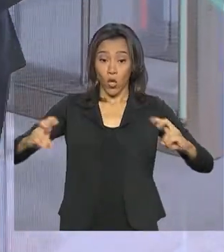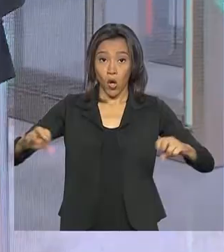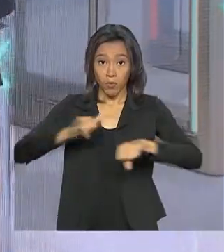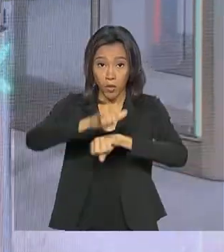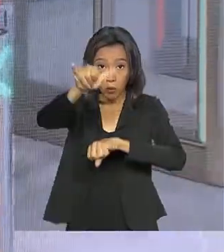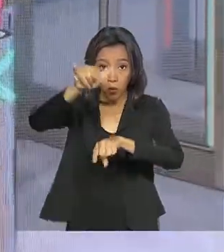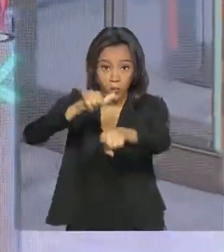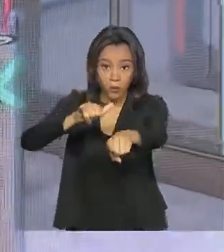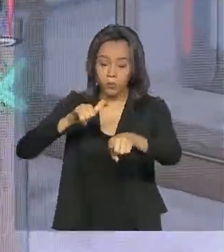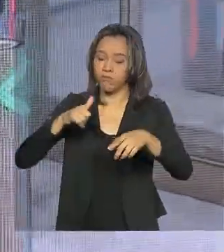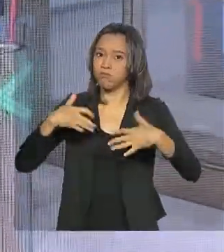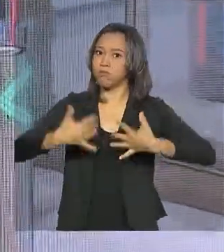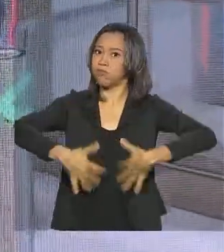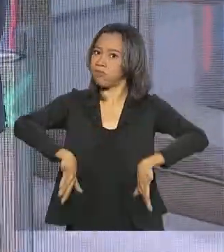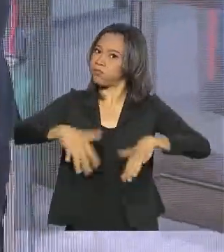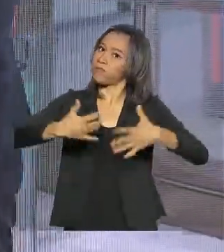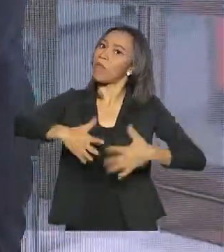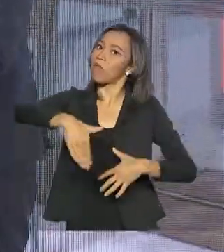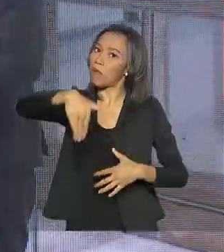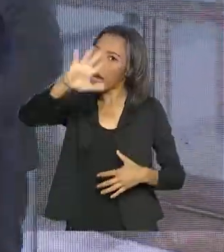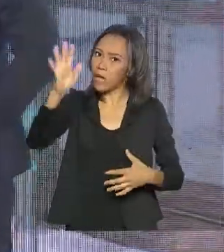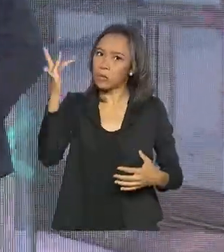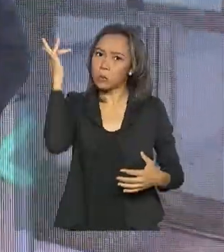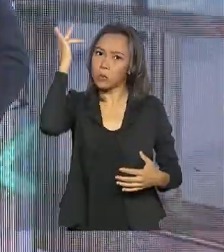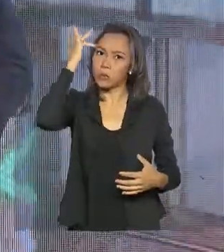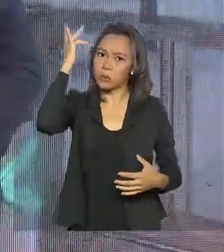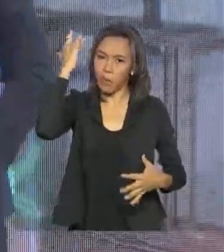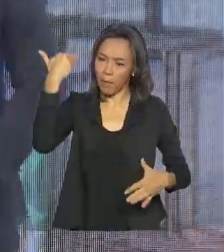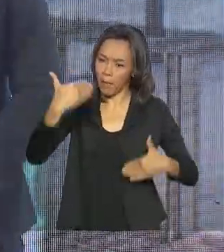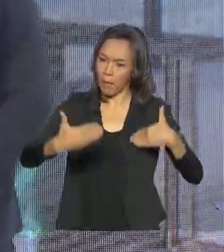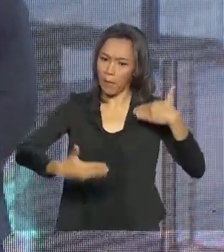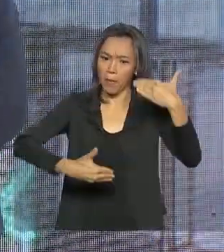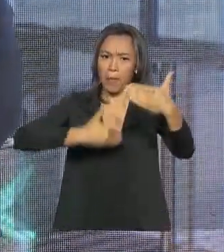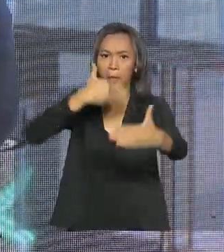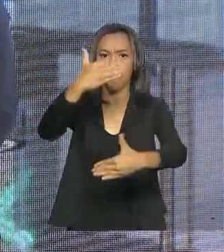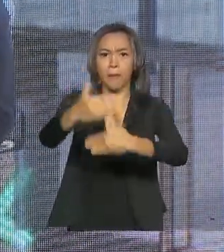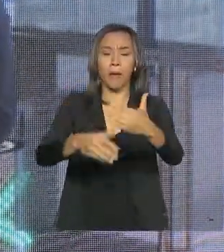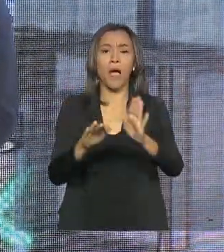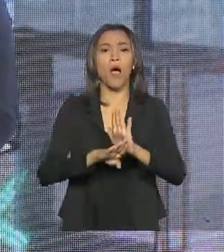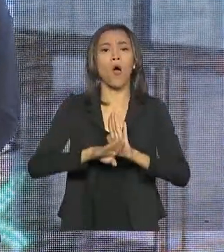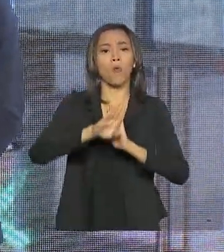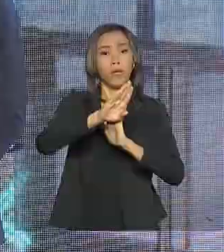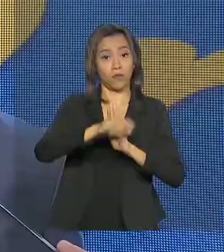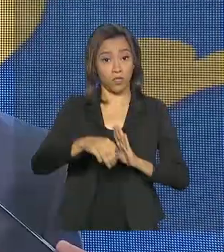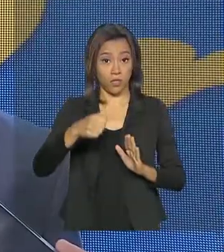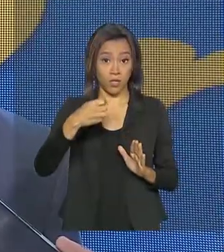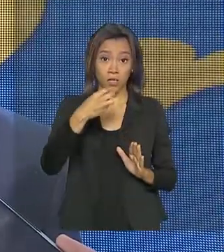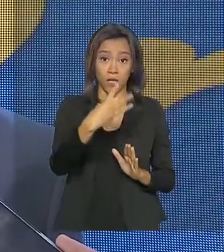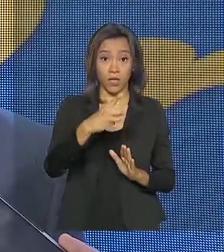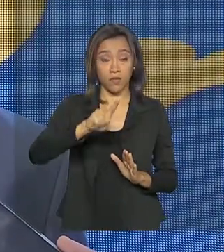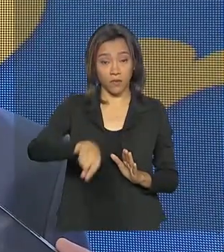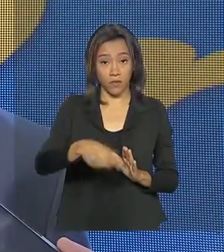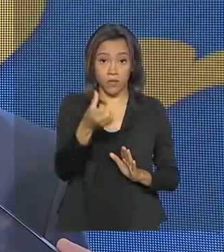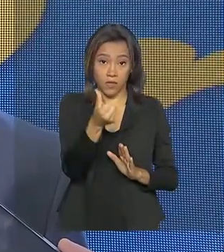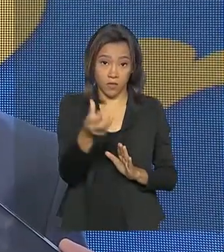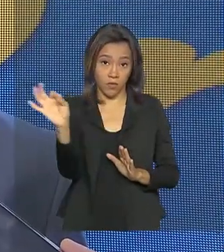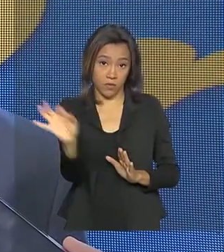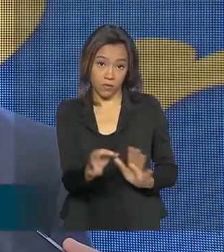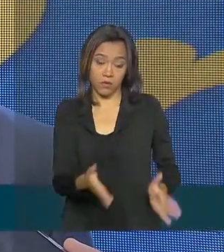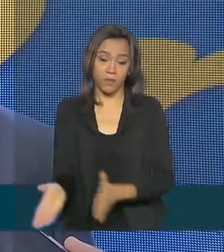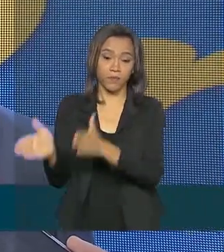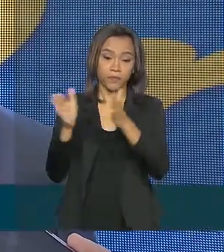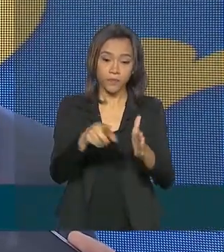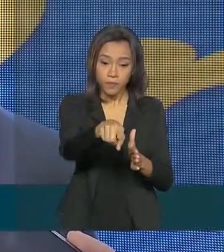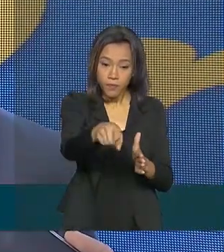destaque como terminal que mais evoluiu, com um crescimento de 13,6%. Além da construção de um novo terminal,